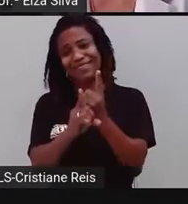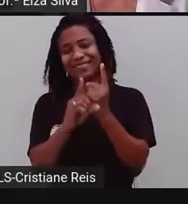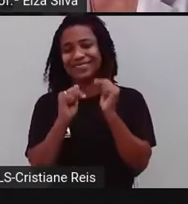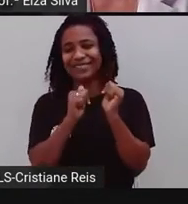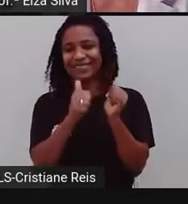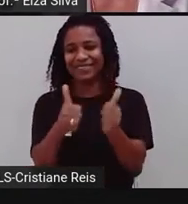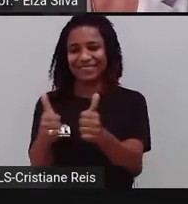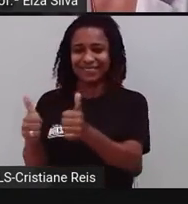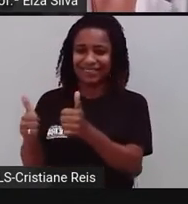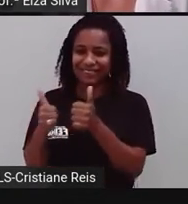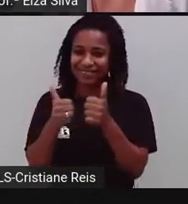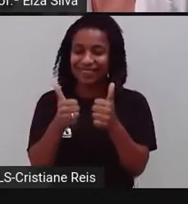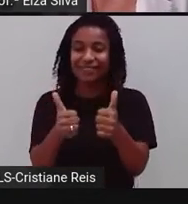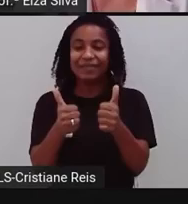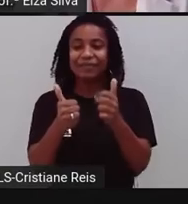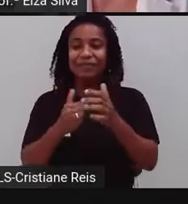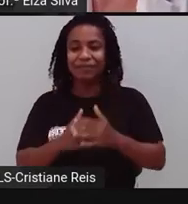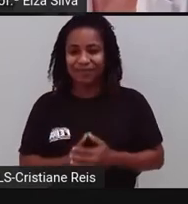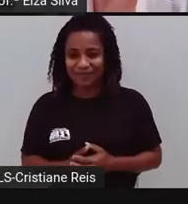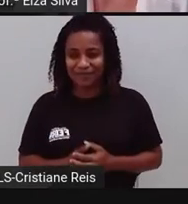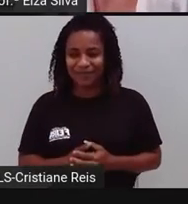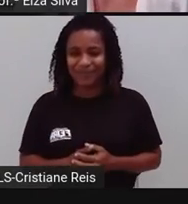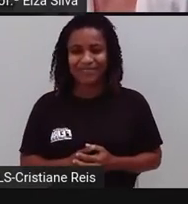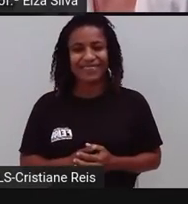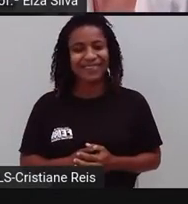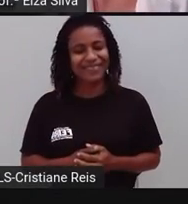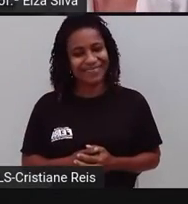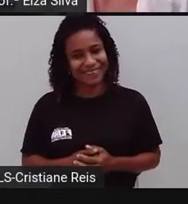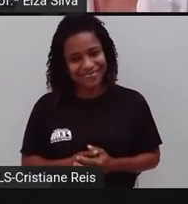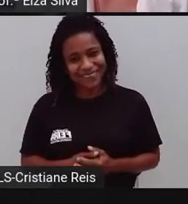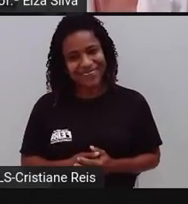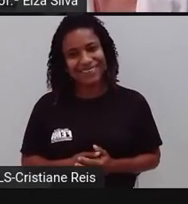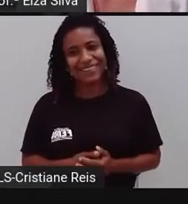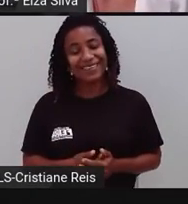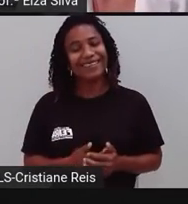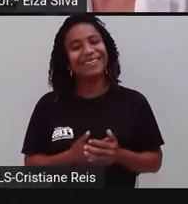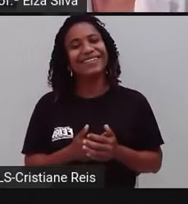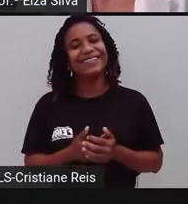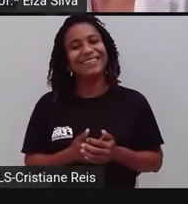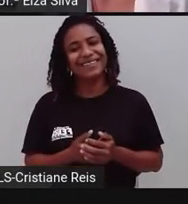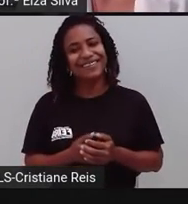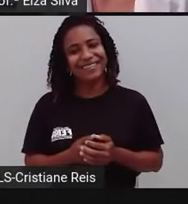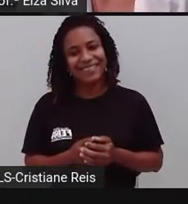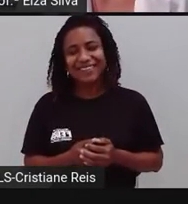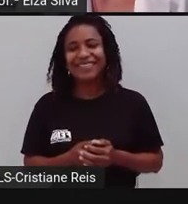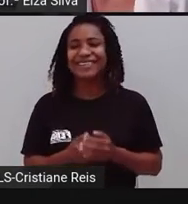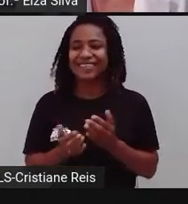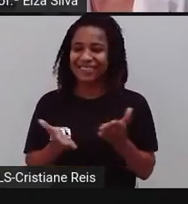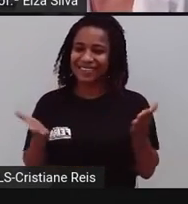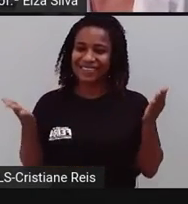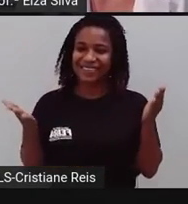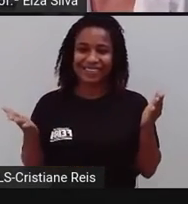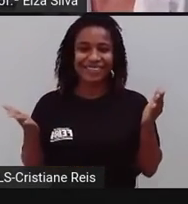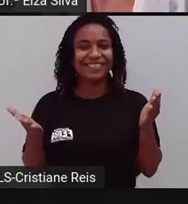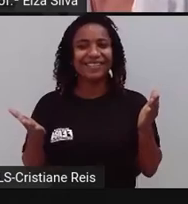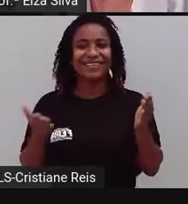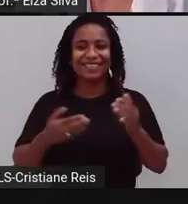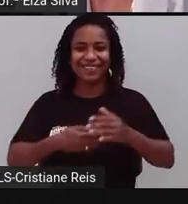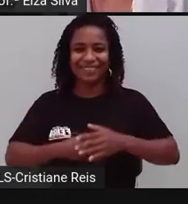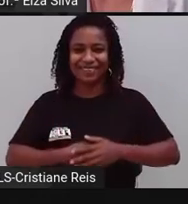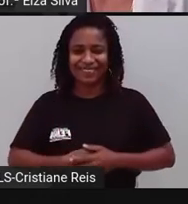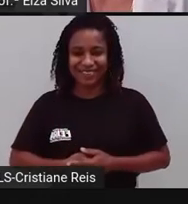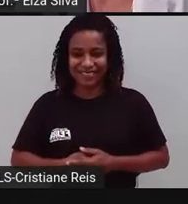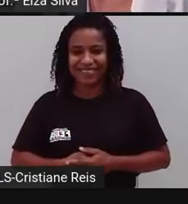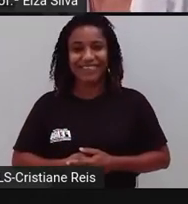muito bem. Welcome to our English class number 25. In fact, the